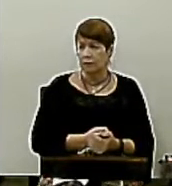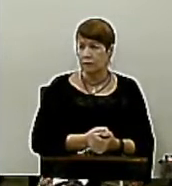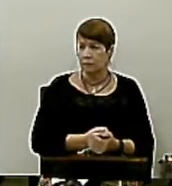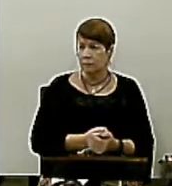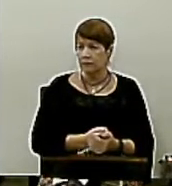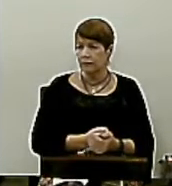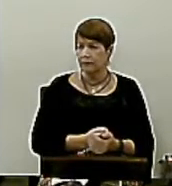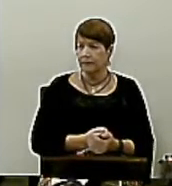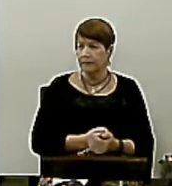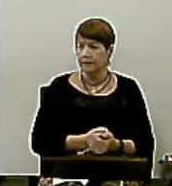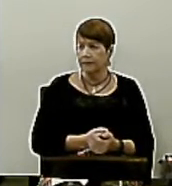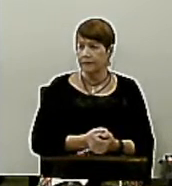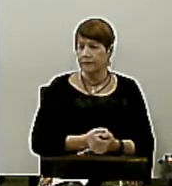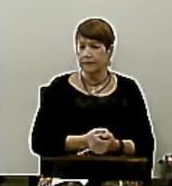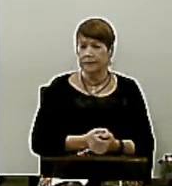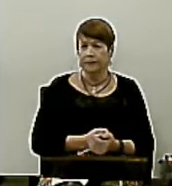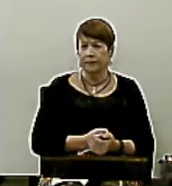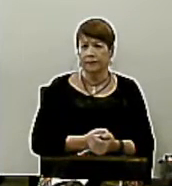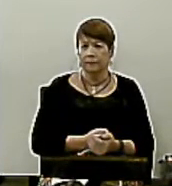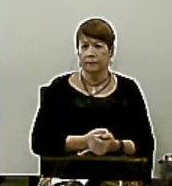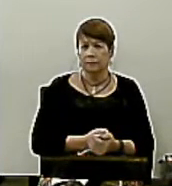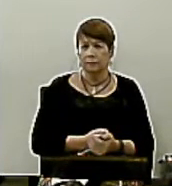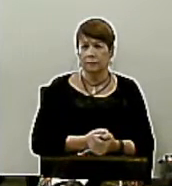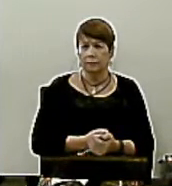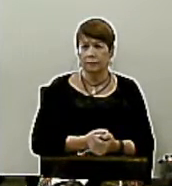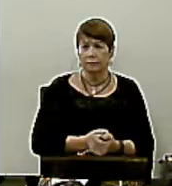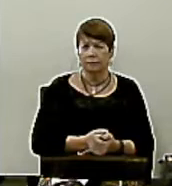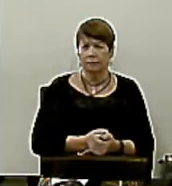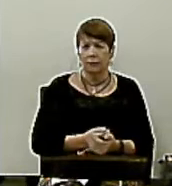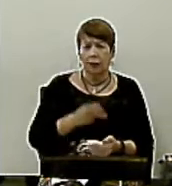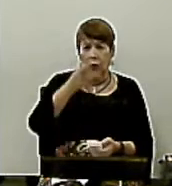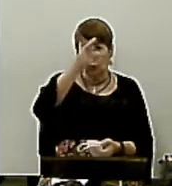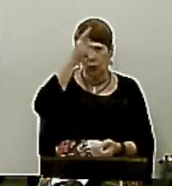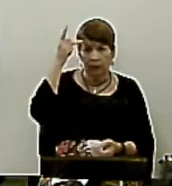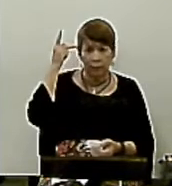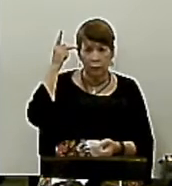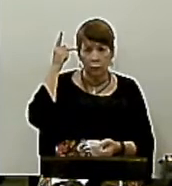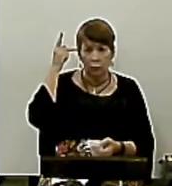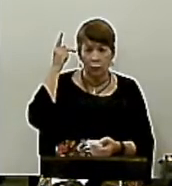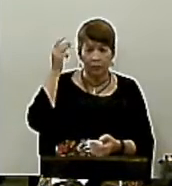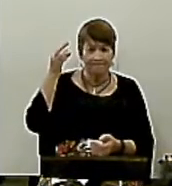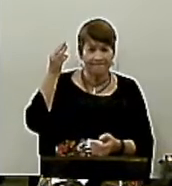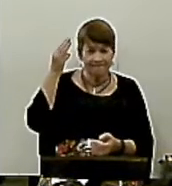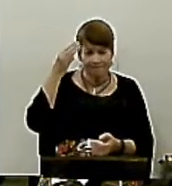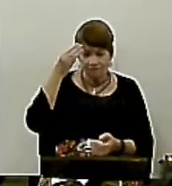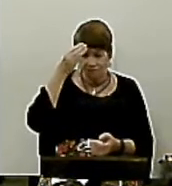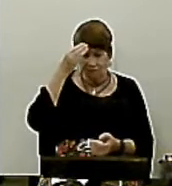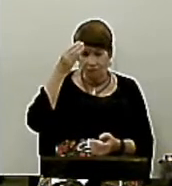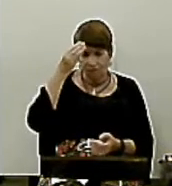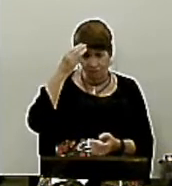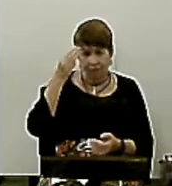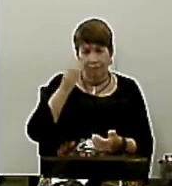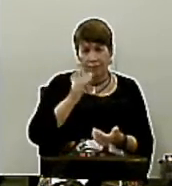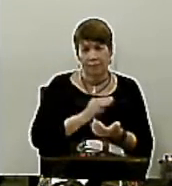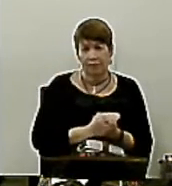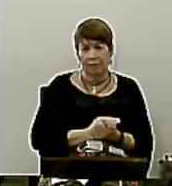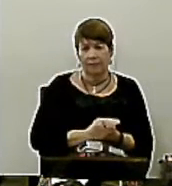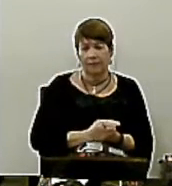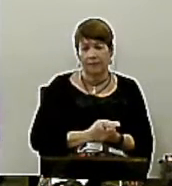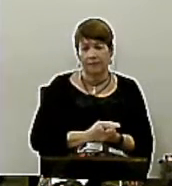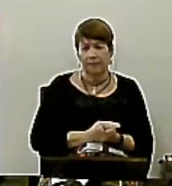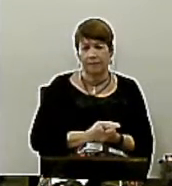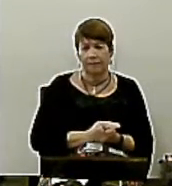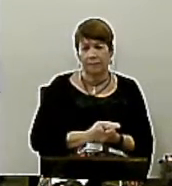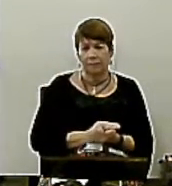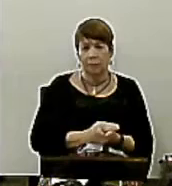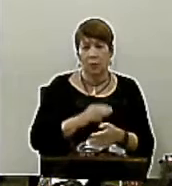deve decorar e saber de cor Não sou eu quem vive, Cristo vive em mim E esse viver que agora eu